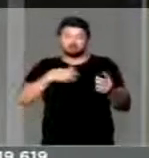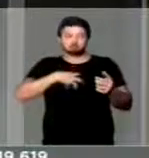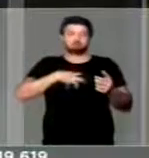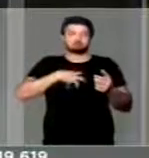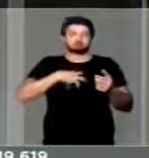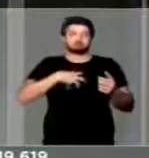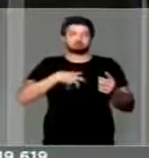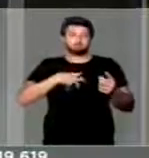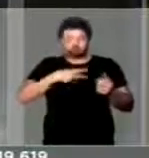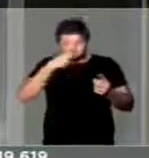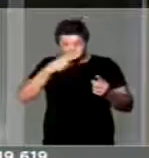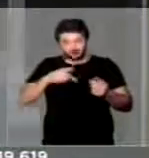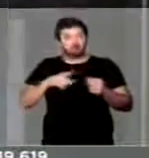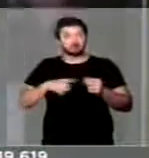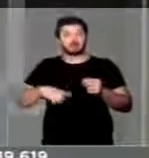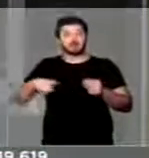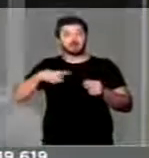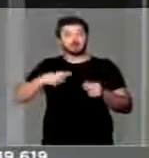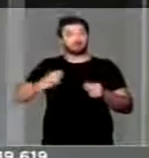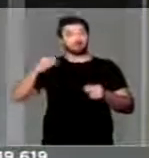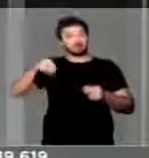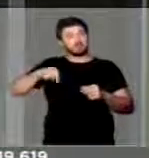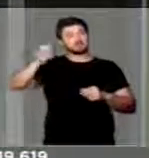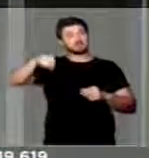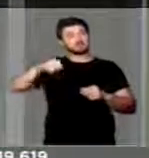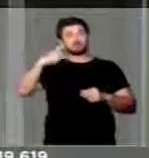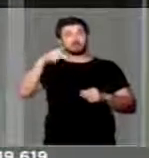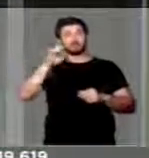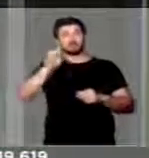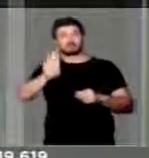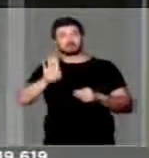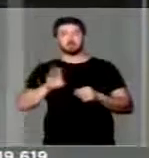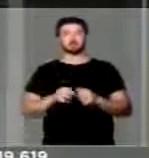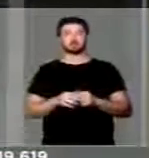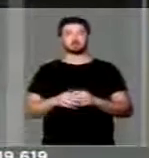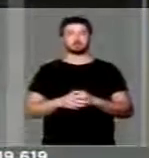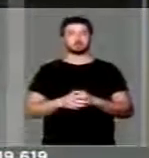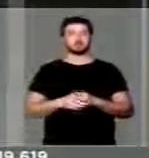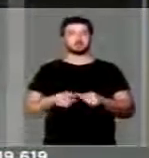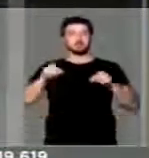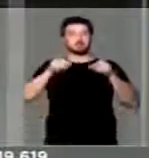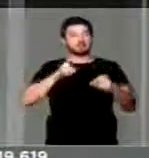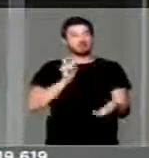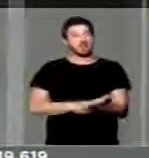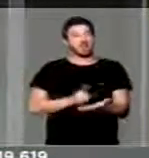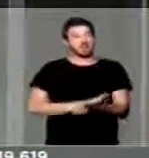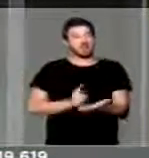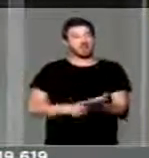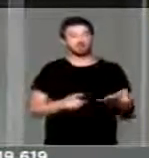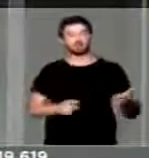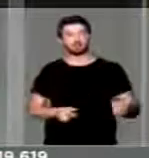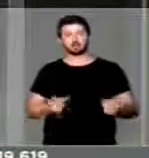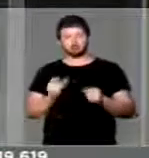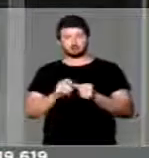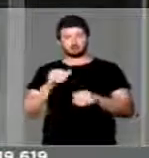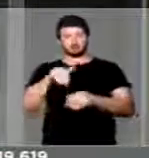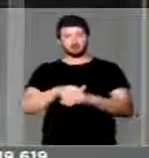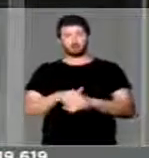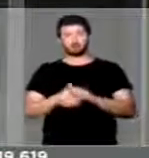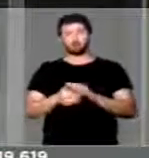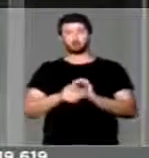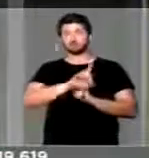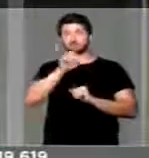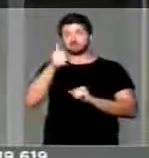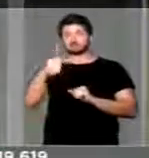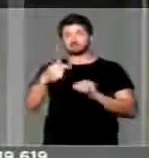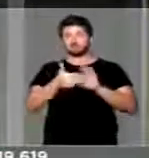Que há participação plena do PSDB Nesse acordão Que foi a votação do